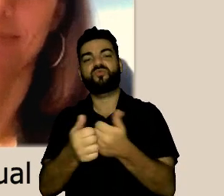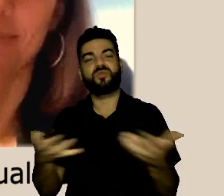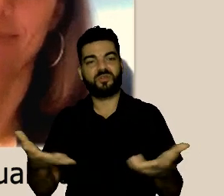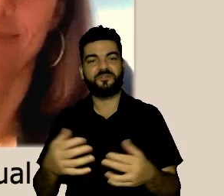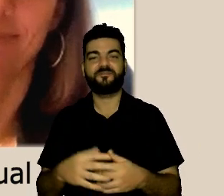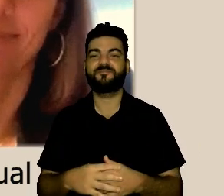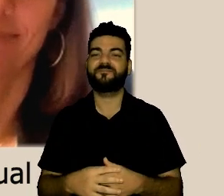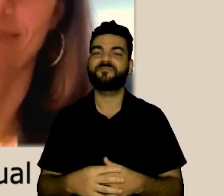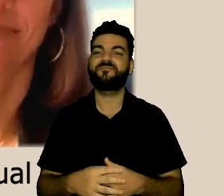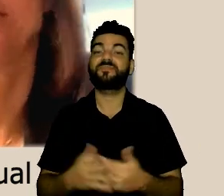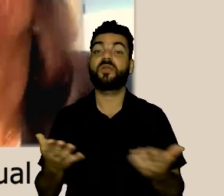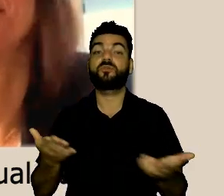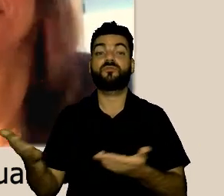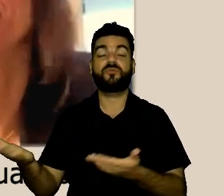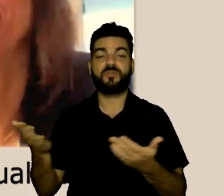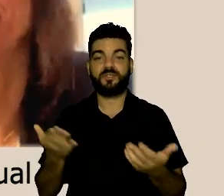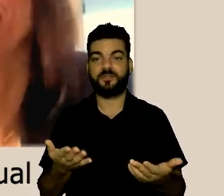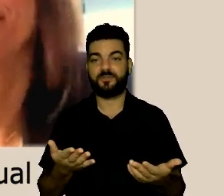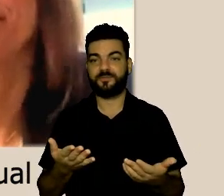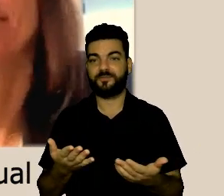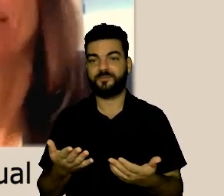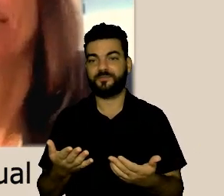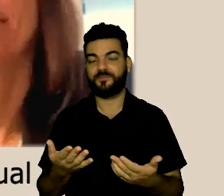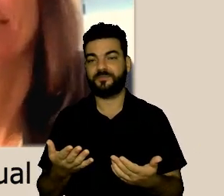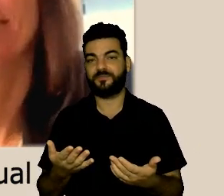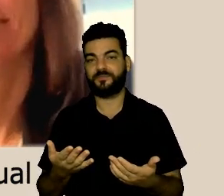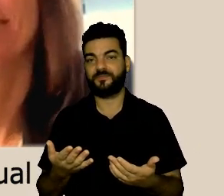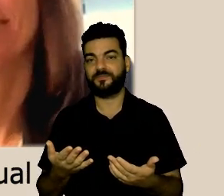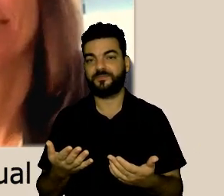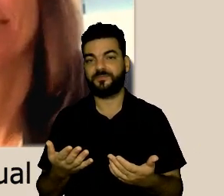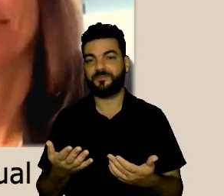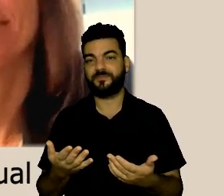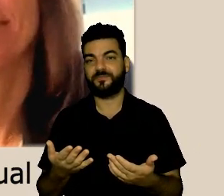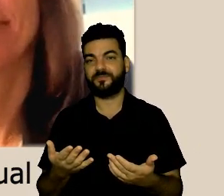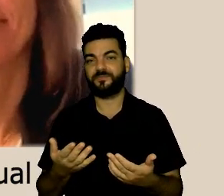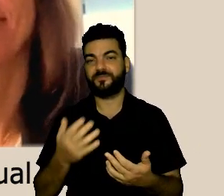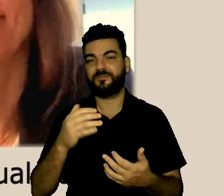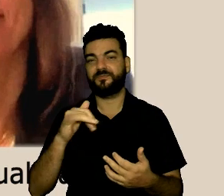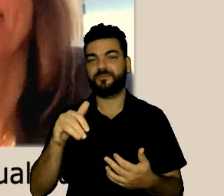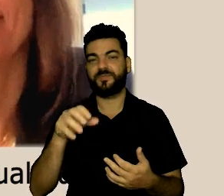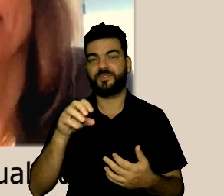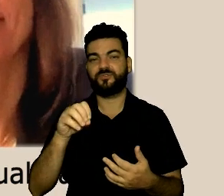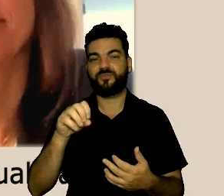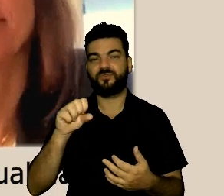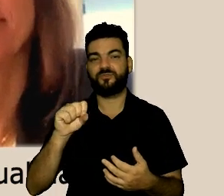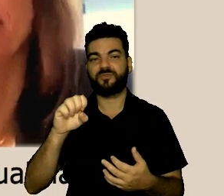vou passar agora a palavra para a Jocely Guerra,